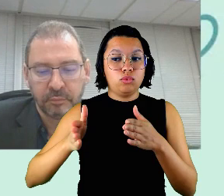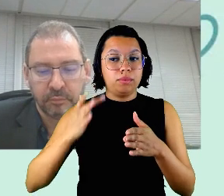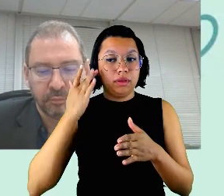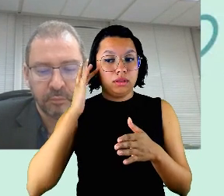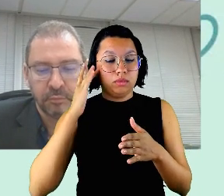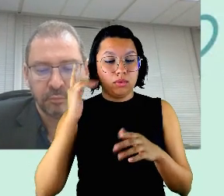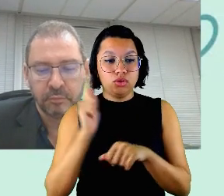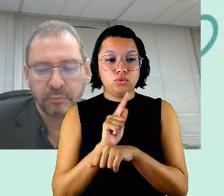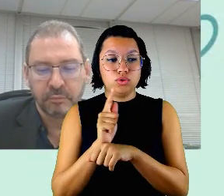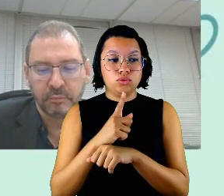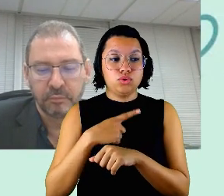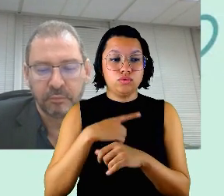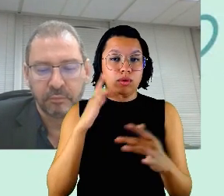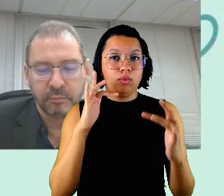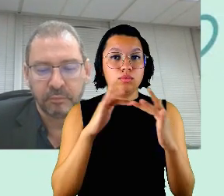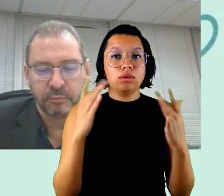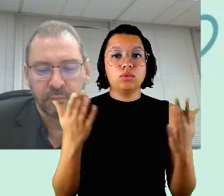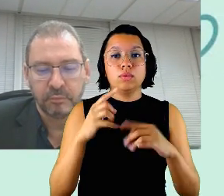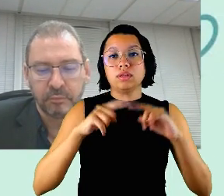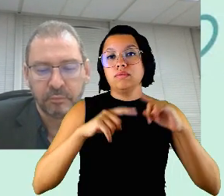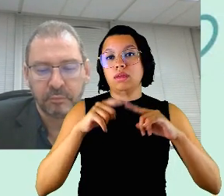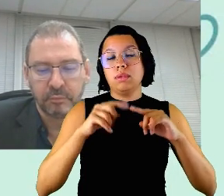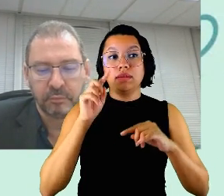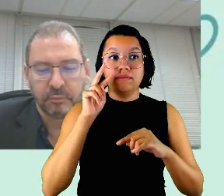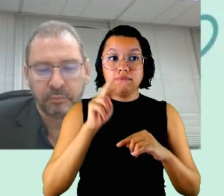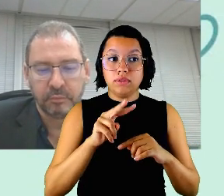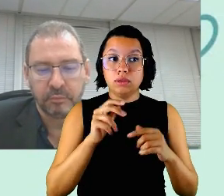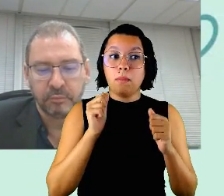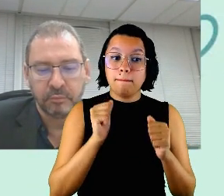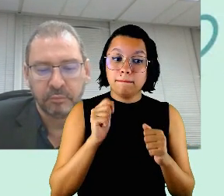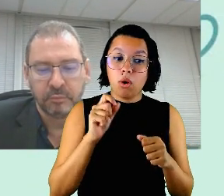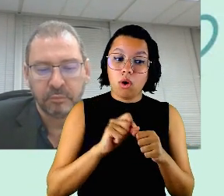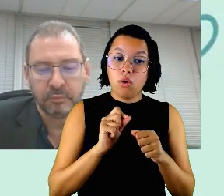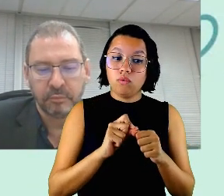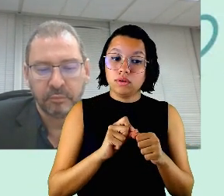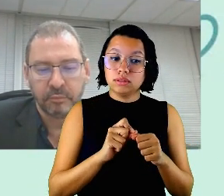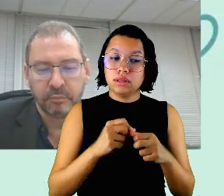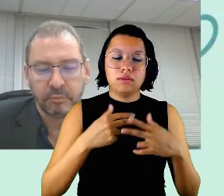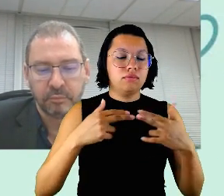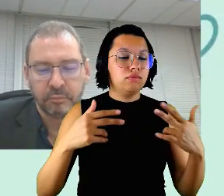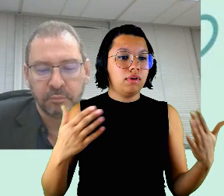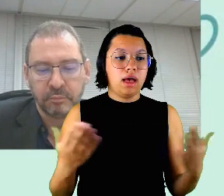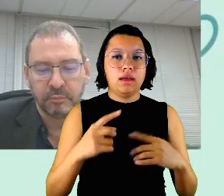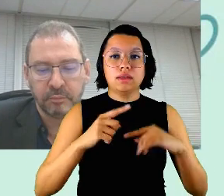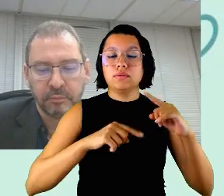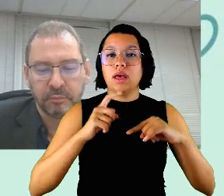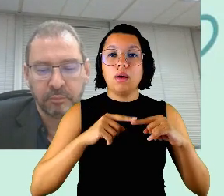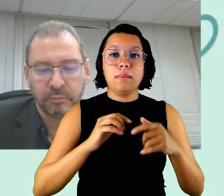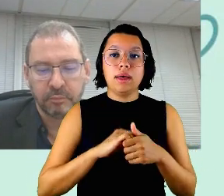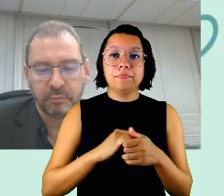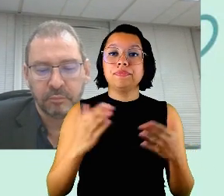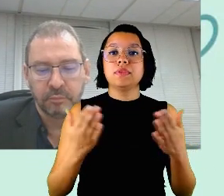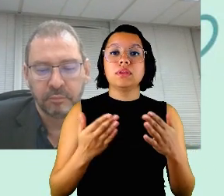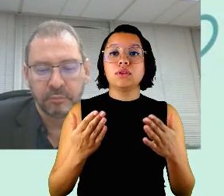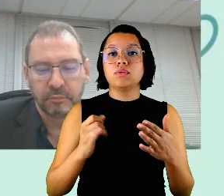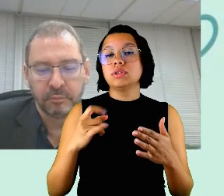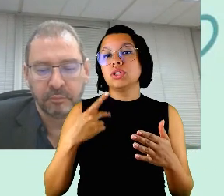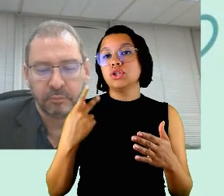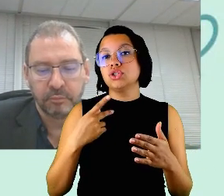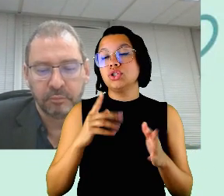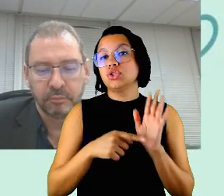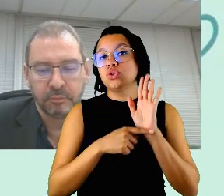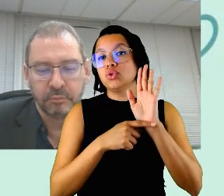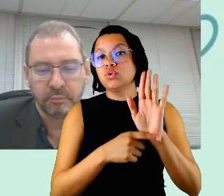contato com essas ferramentas e viram o potencial delas né várias dessas ferramentas e agora se a gente ajudar